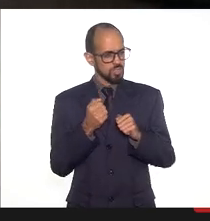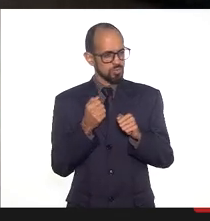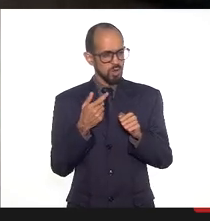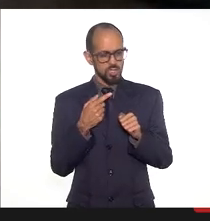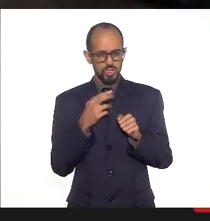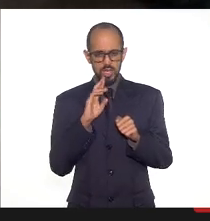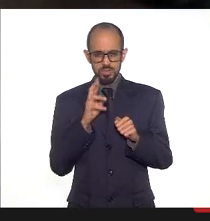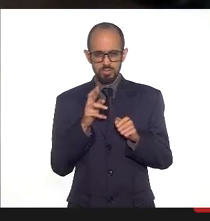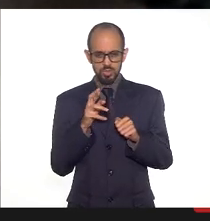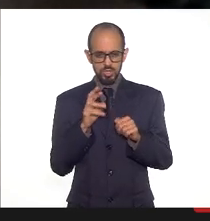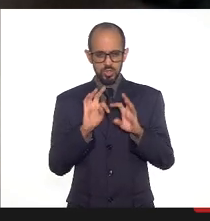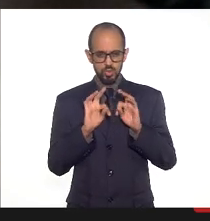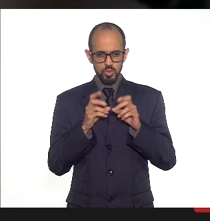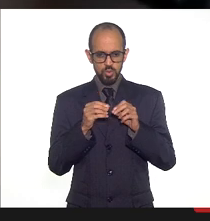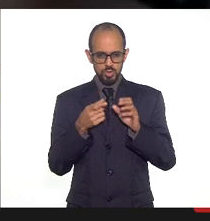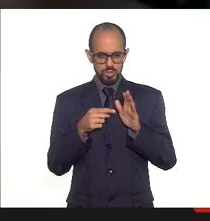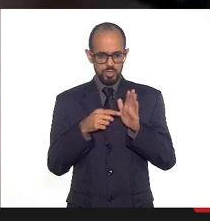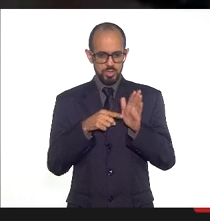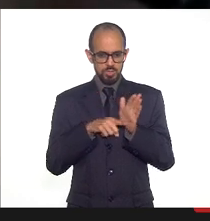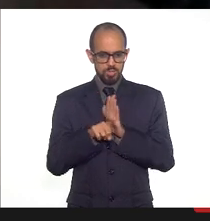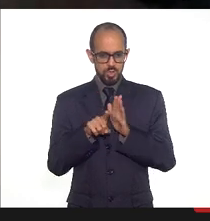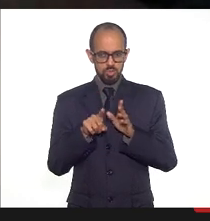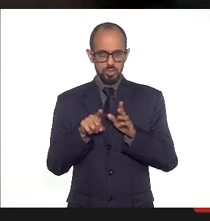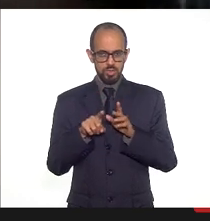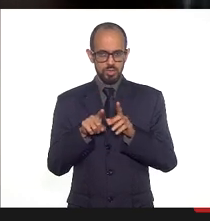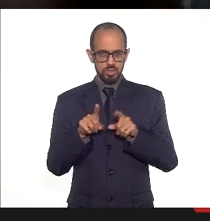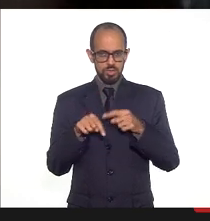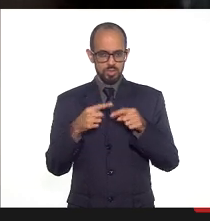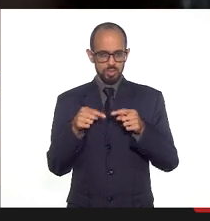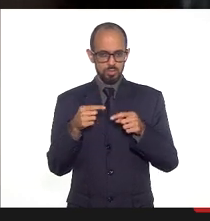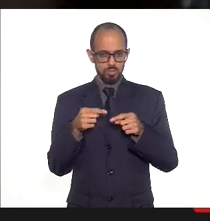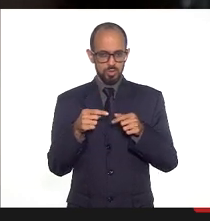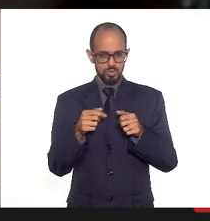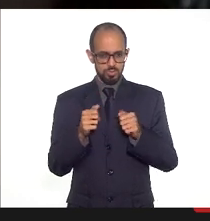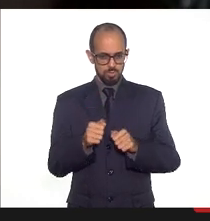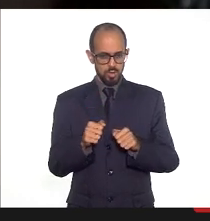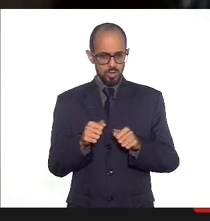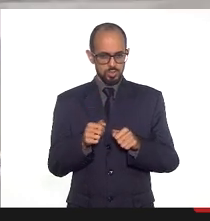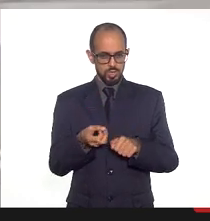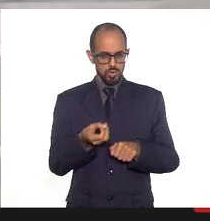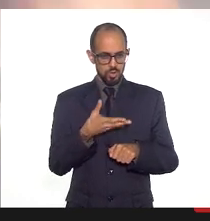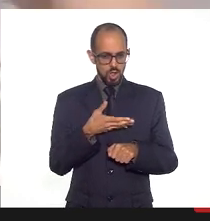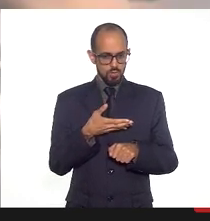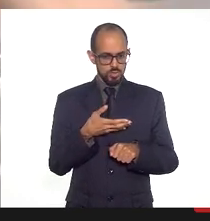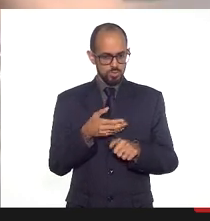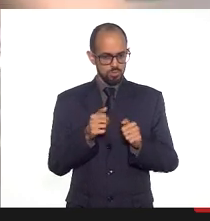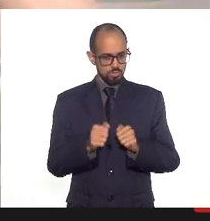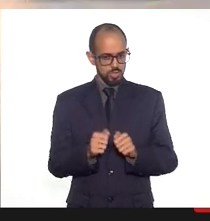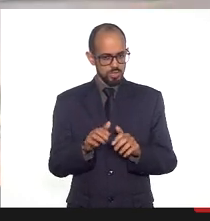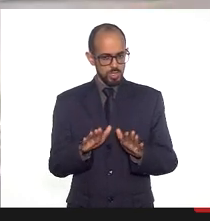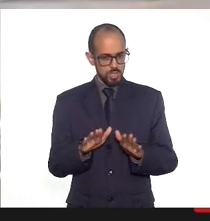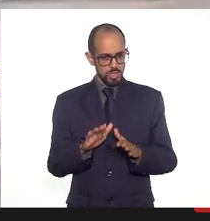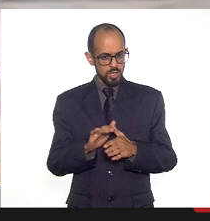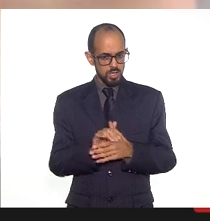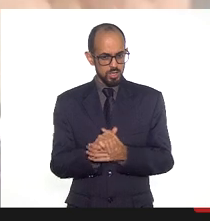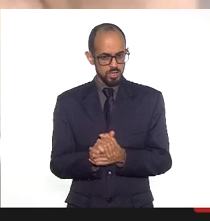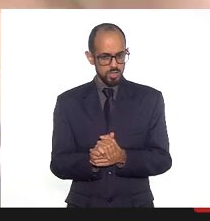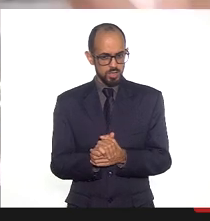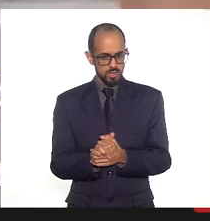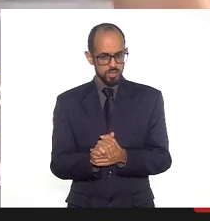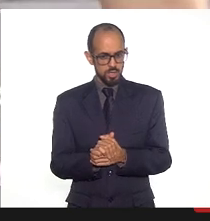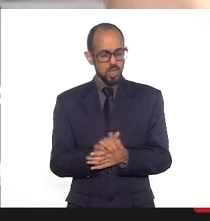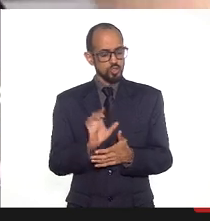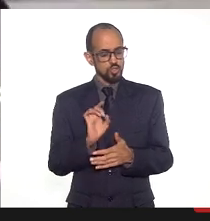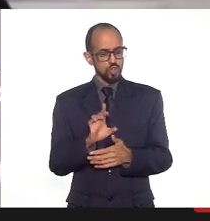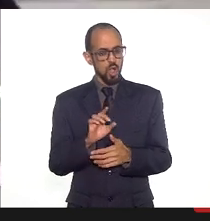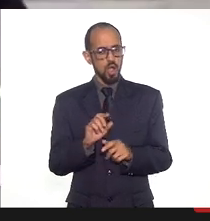todas essas perguntas, e depois a gente abre para novos, para poder... Ah, sim, com certeza. Deixa eu só